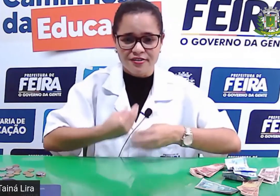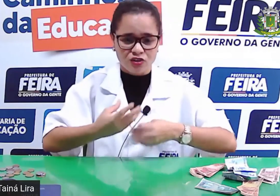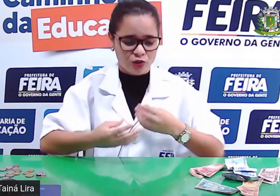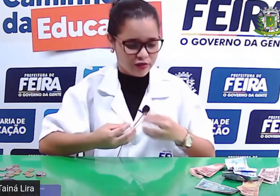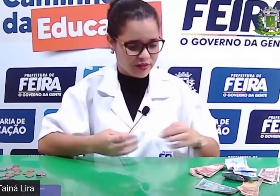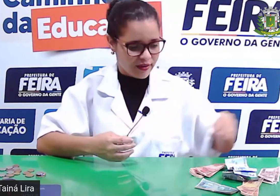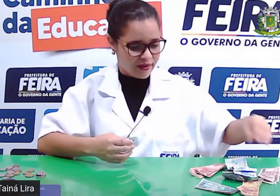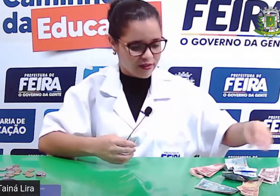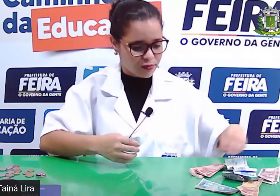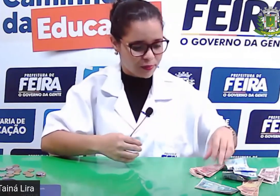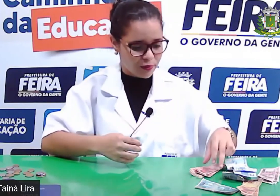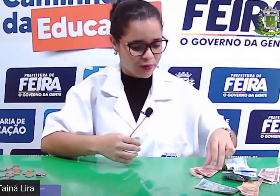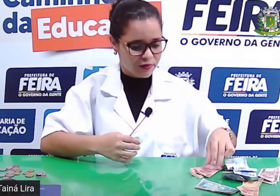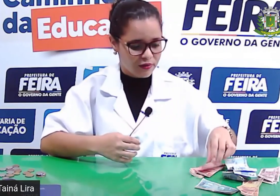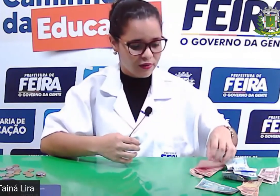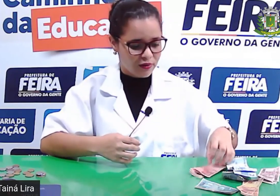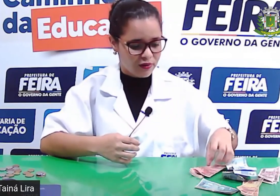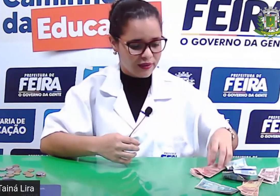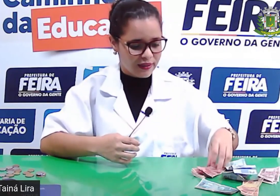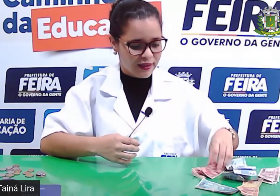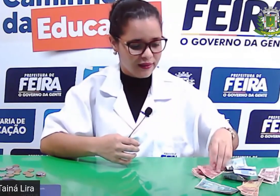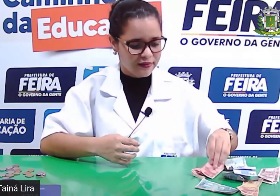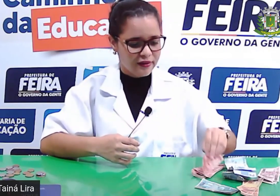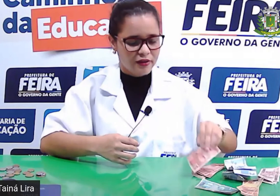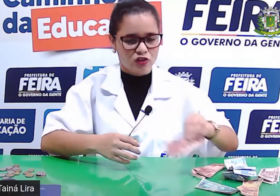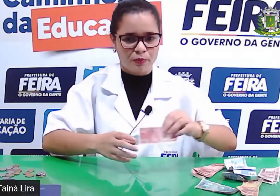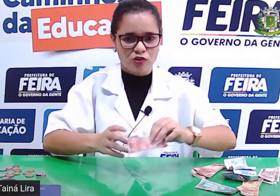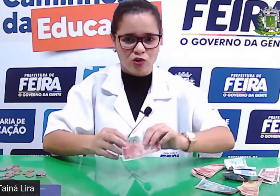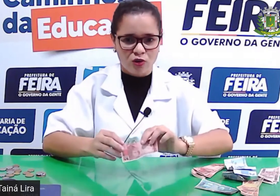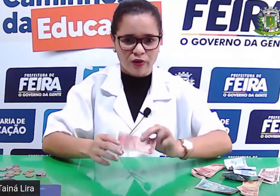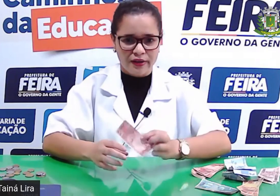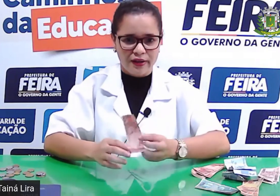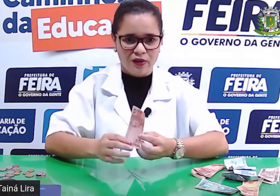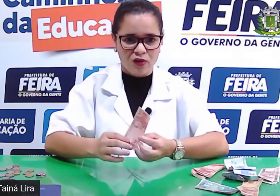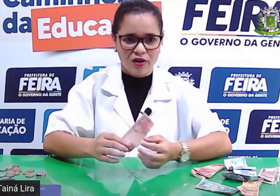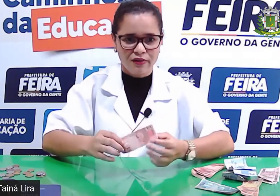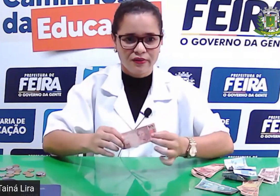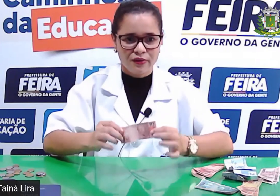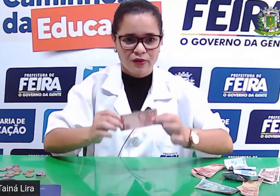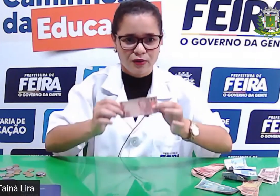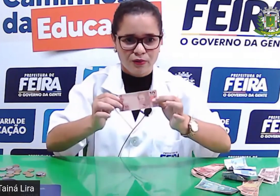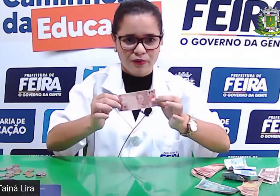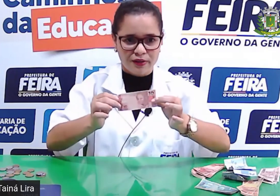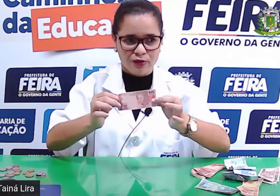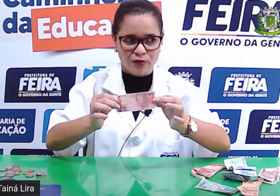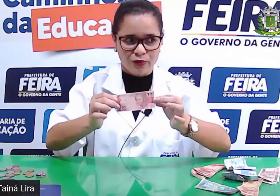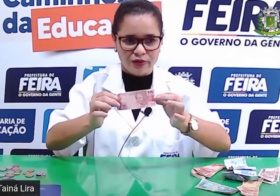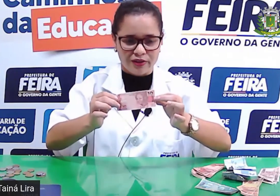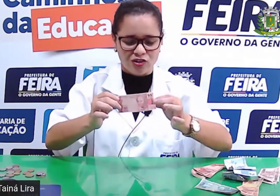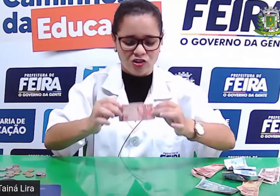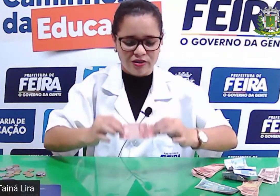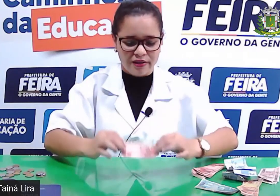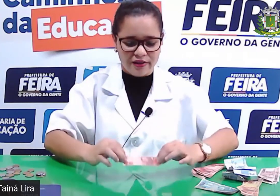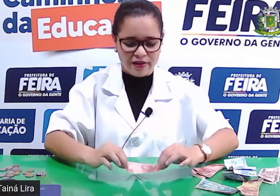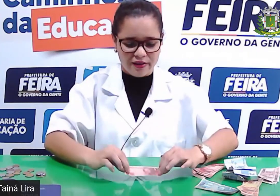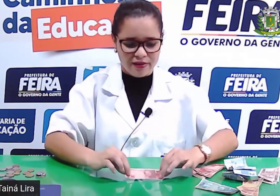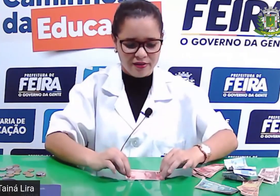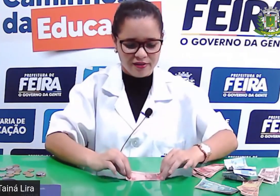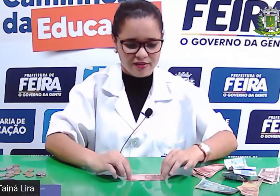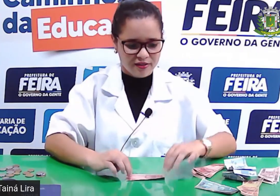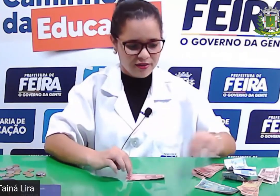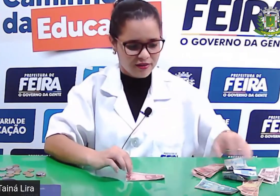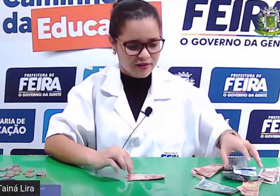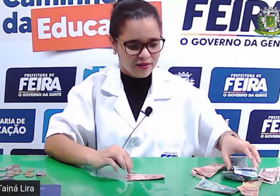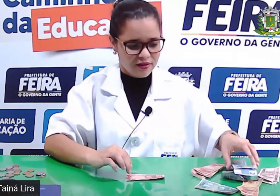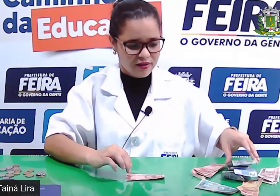esses 12 reais para, olha lá, a gente pode colocar, ó, uma nota de 10